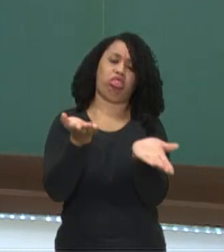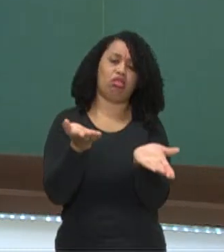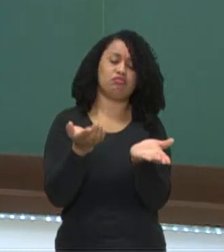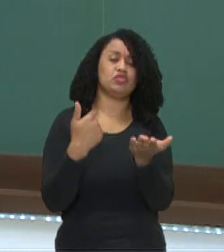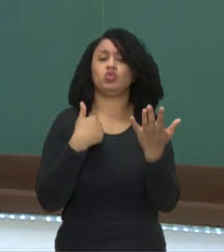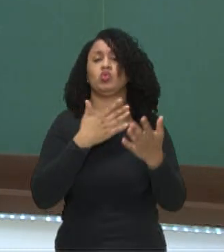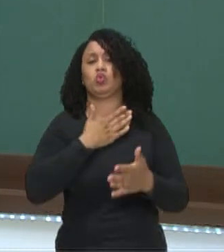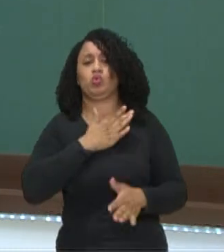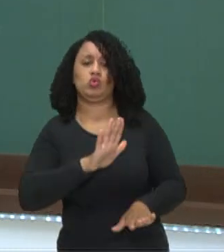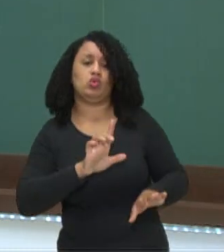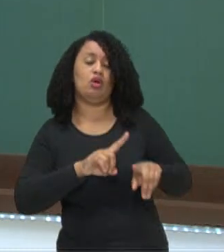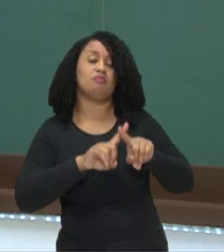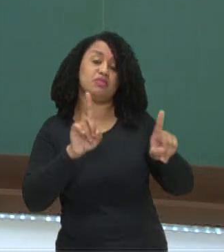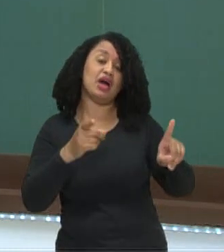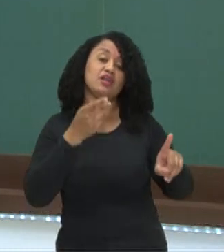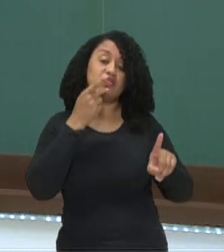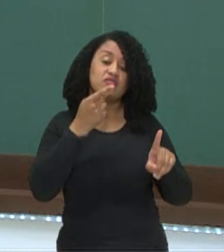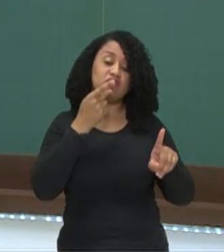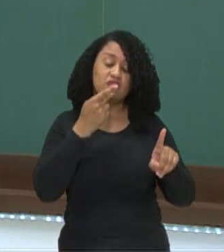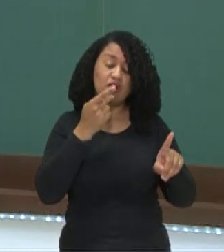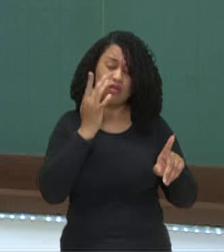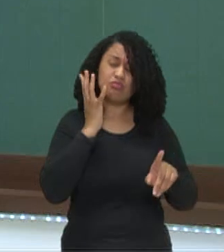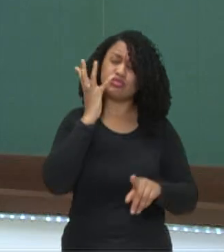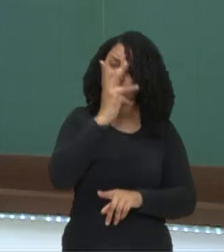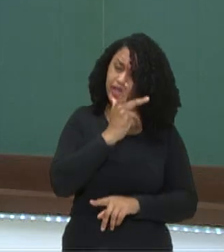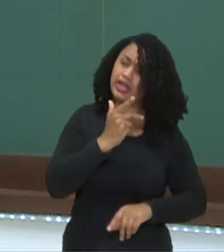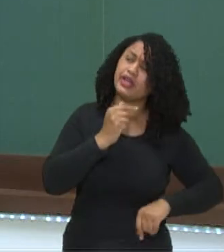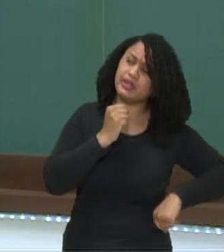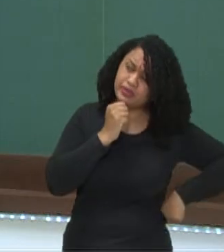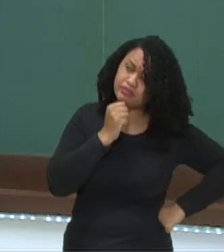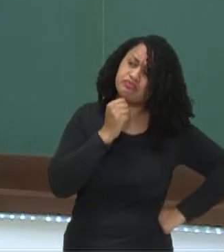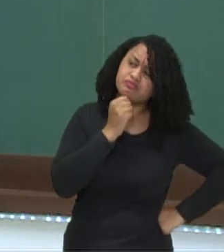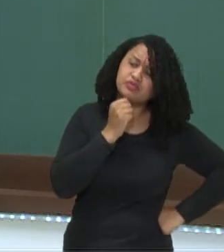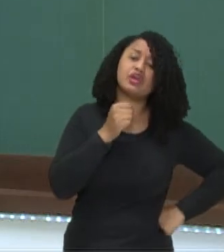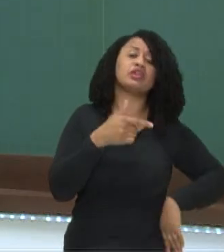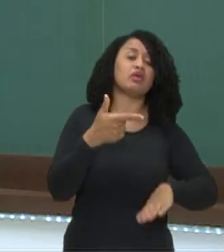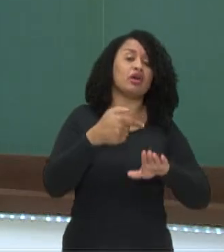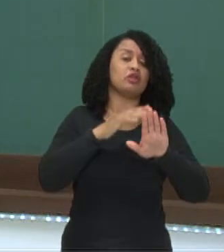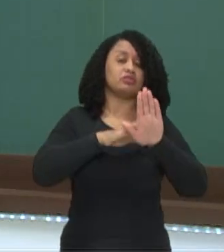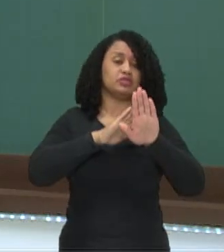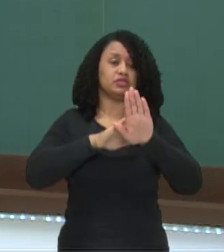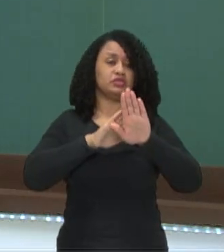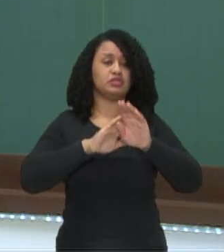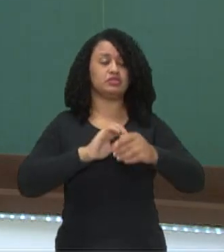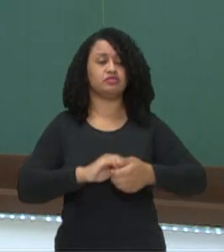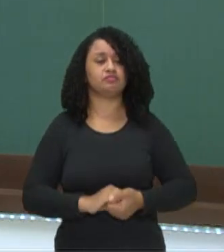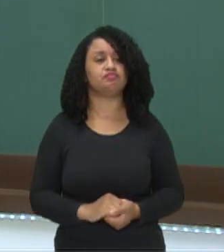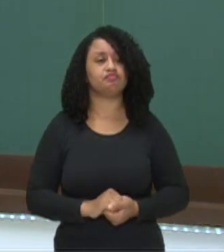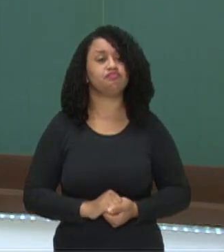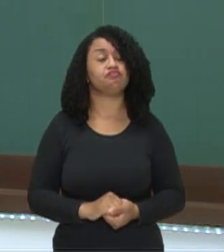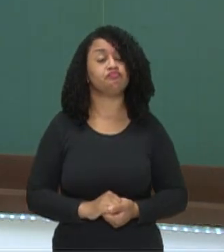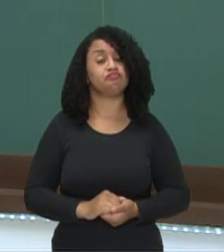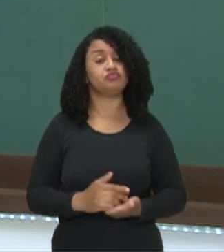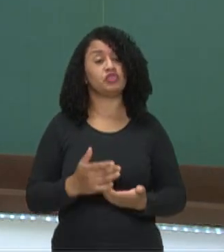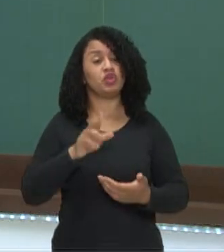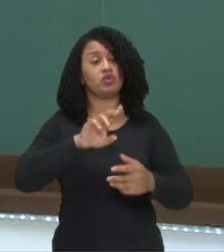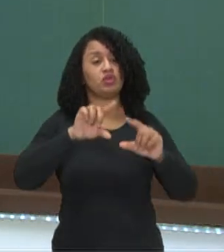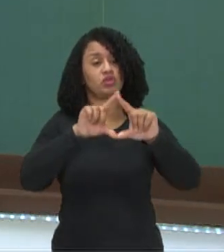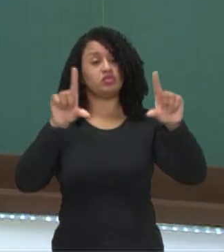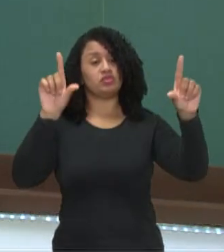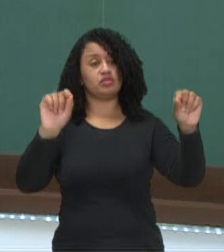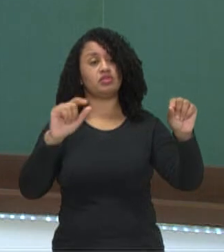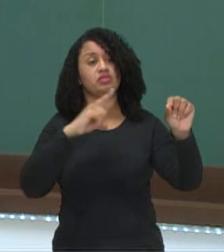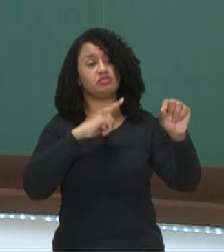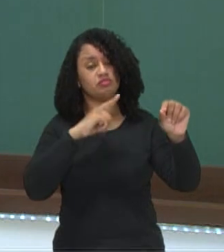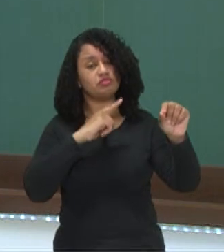do seu castelo, da sua residência. Ela achou errado, mas é algo irônico. E usando um enunciado dessa